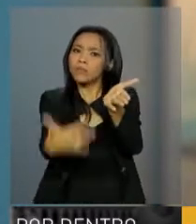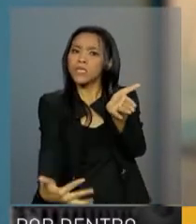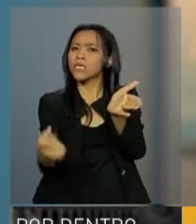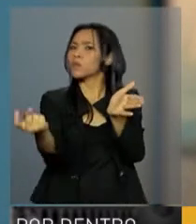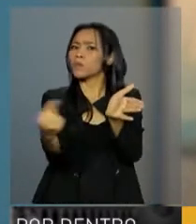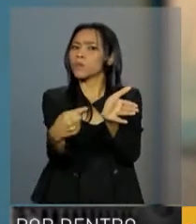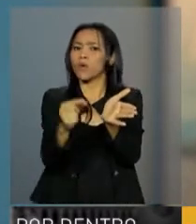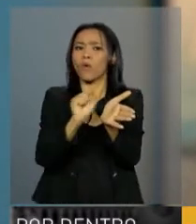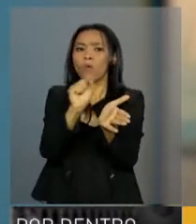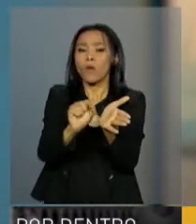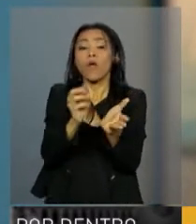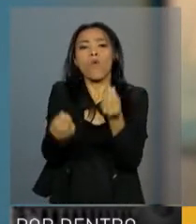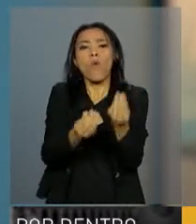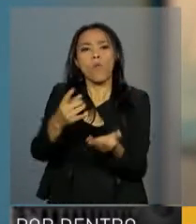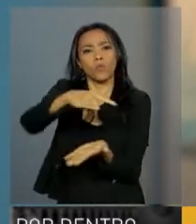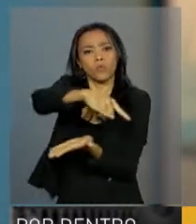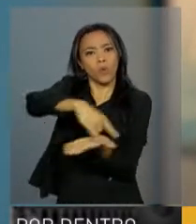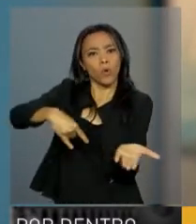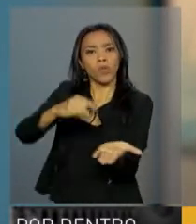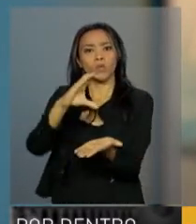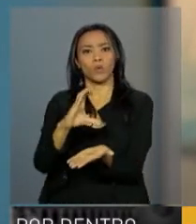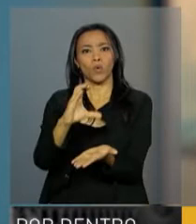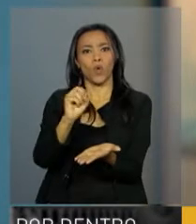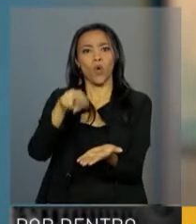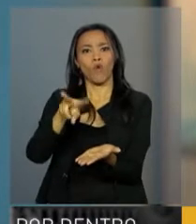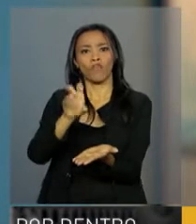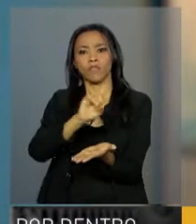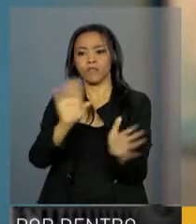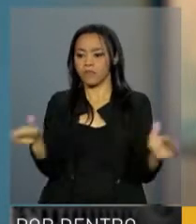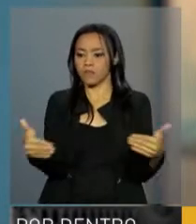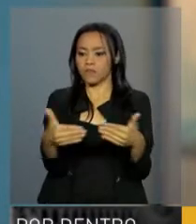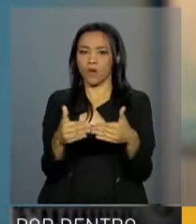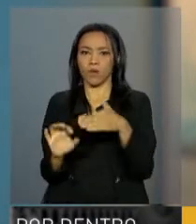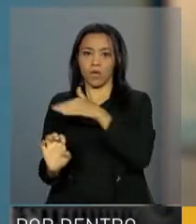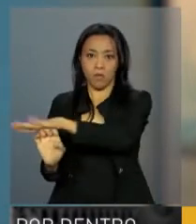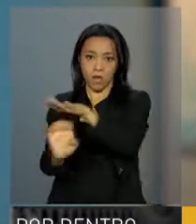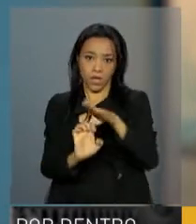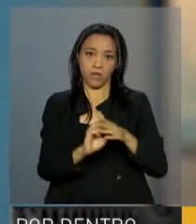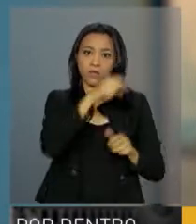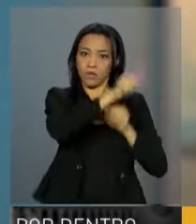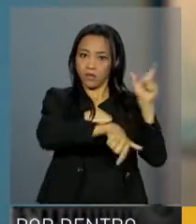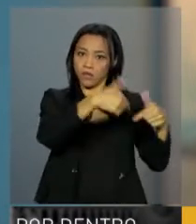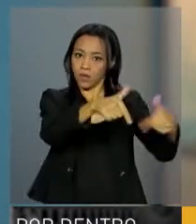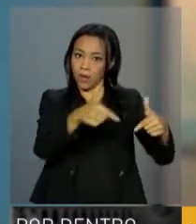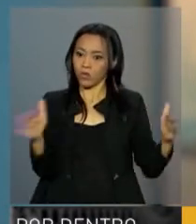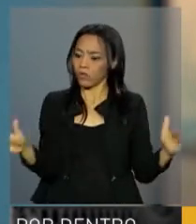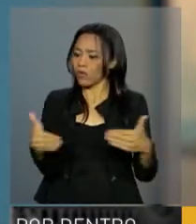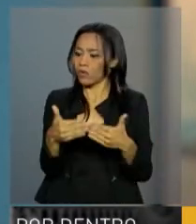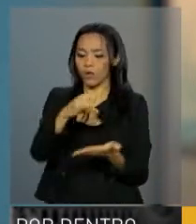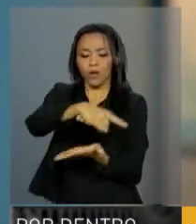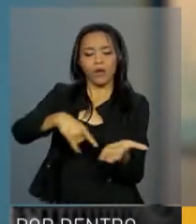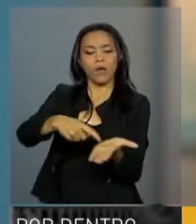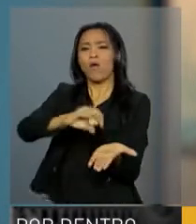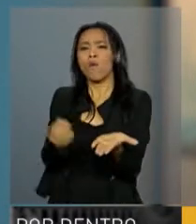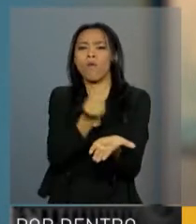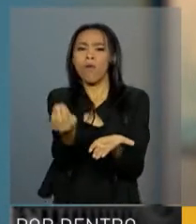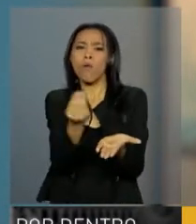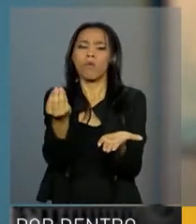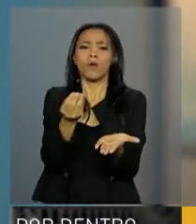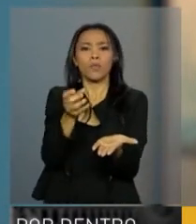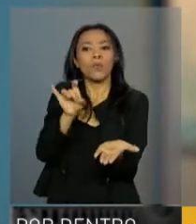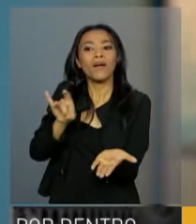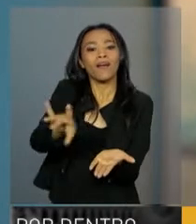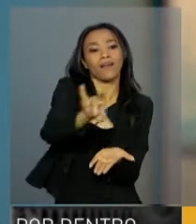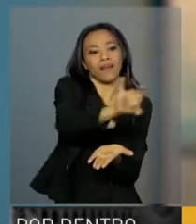como a convenção coletiva poderá deliberar a respeito da representação do trabalhador por